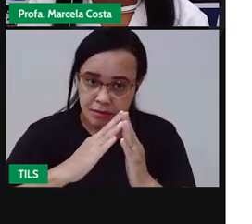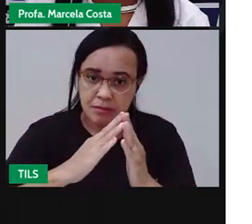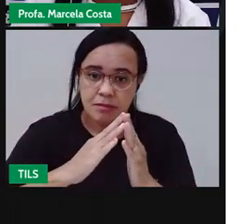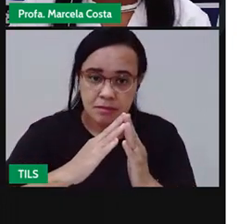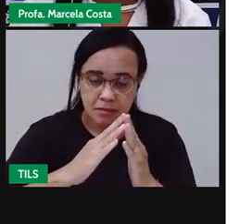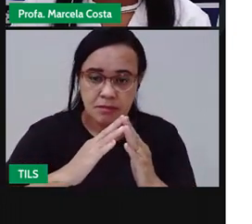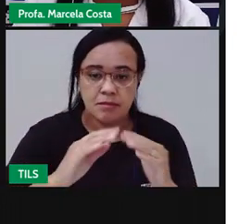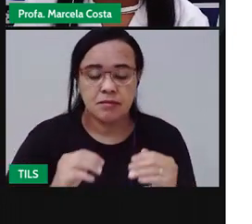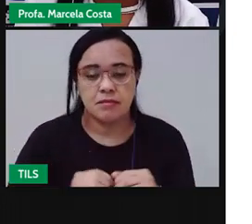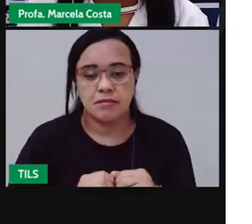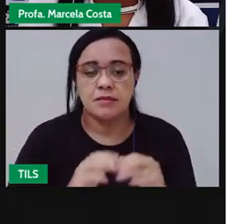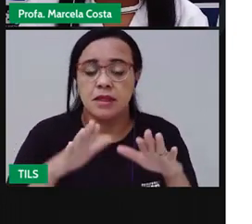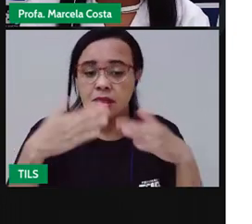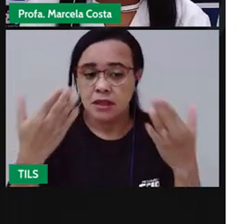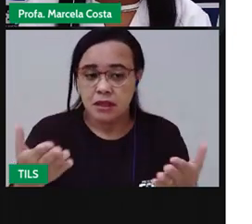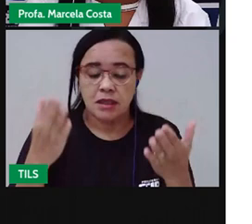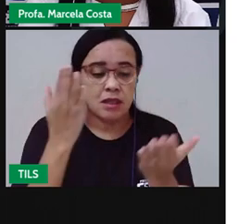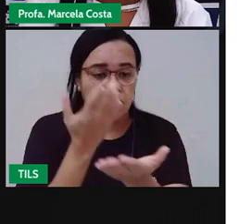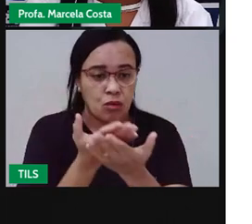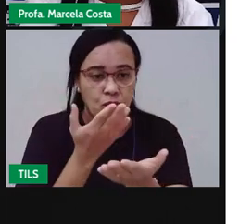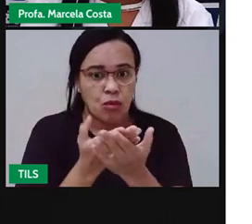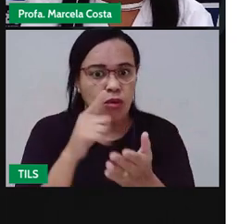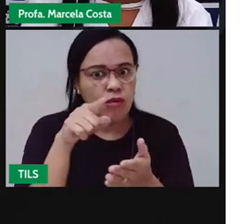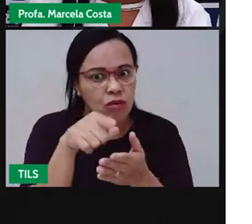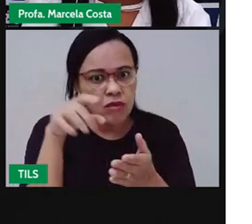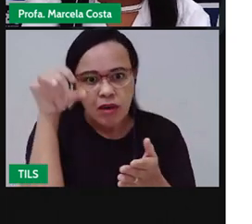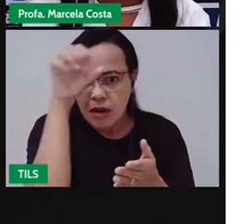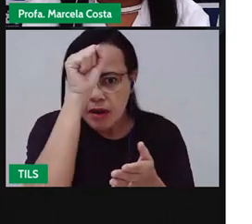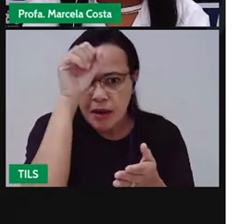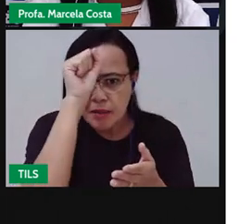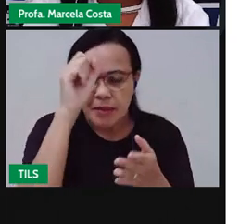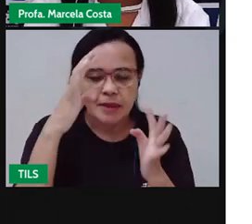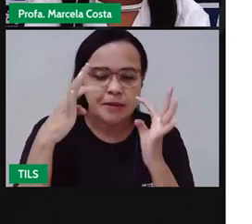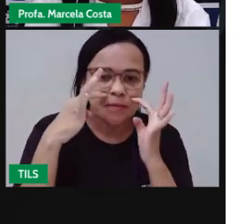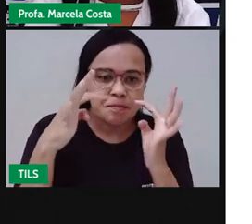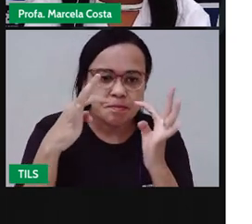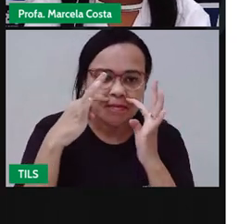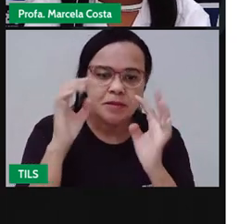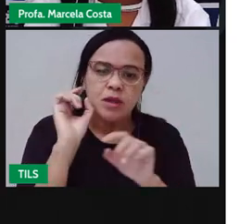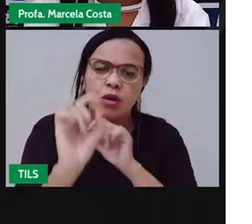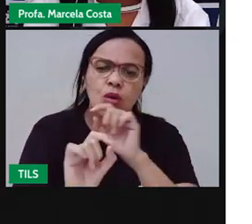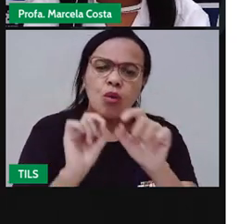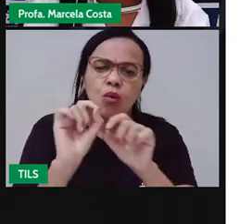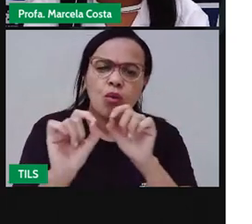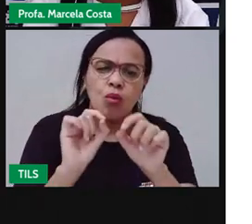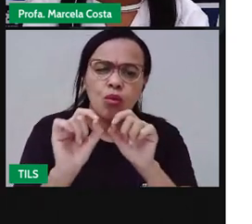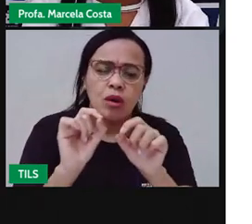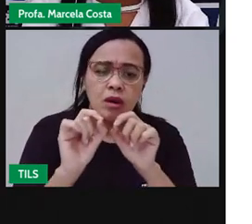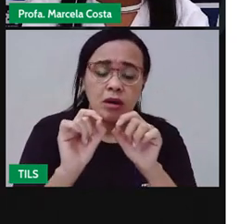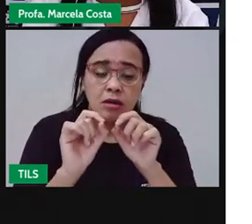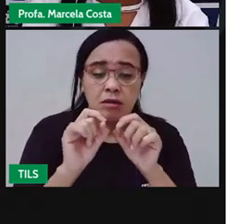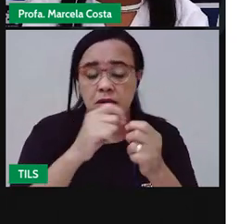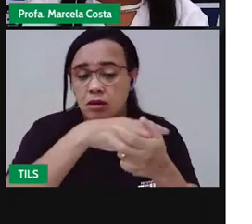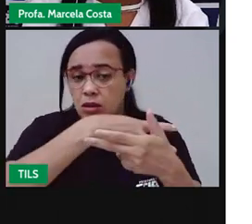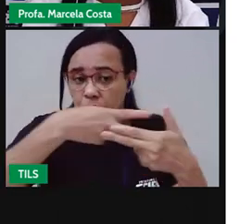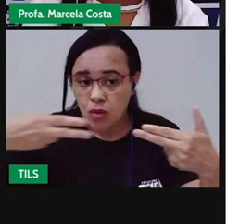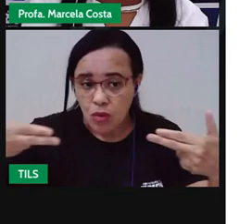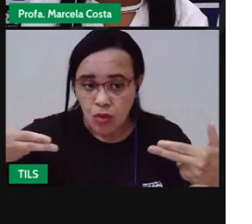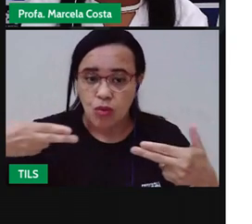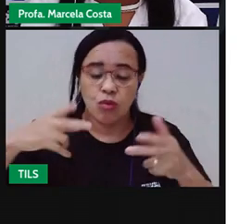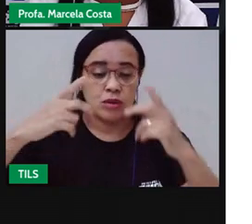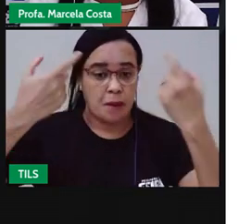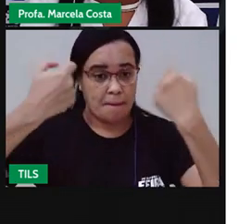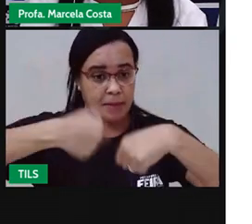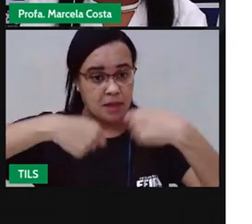Então, com essa aula de hoje, você vai aprender a identificar cuidados necessários para